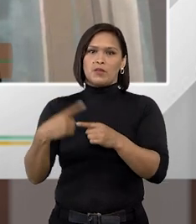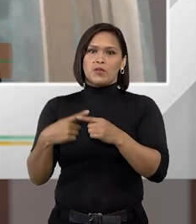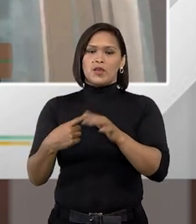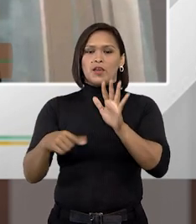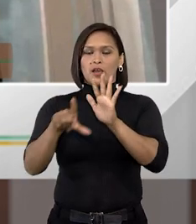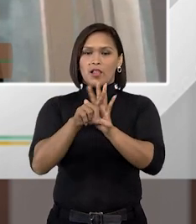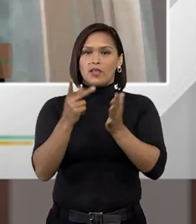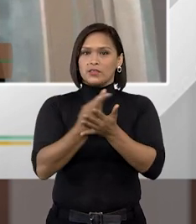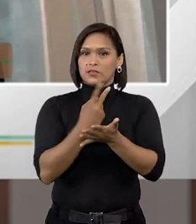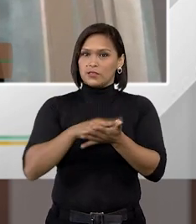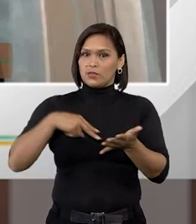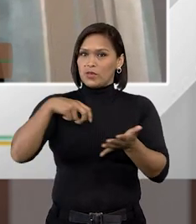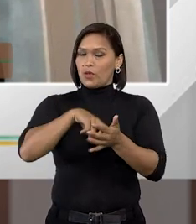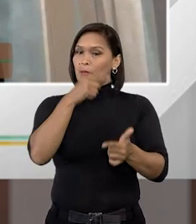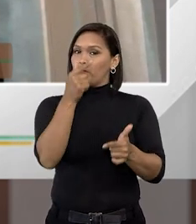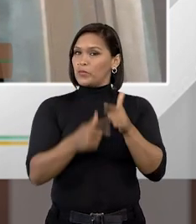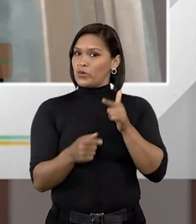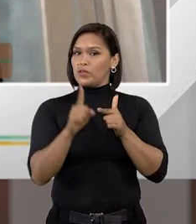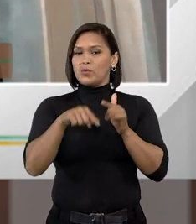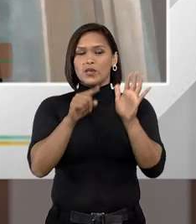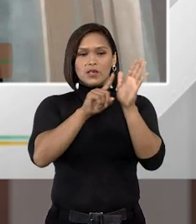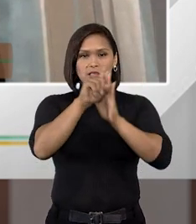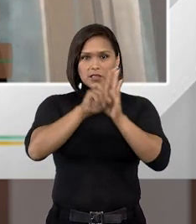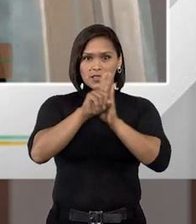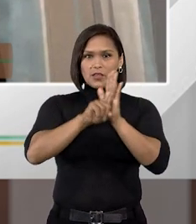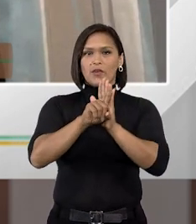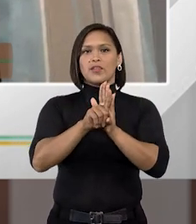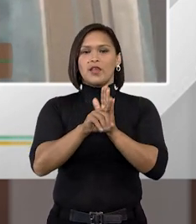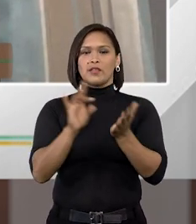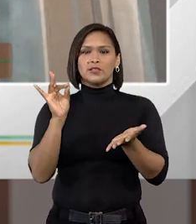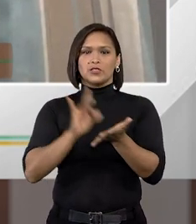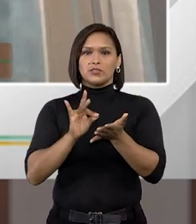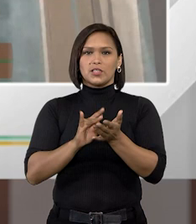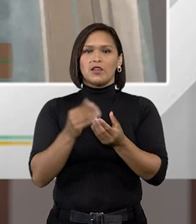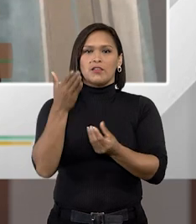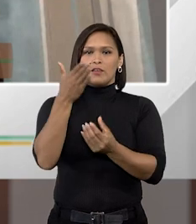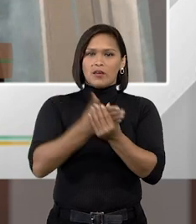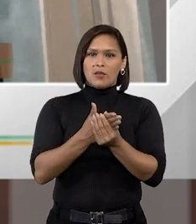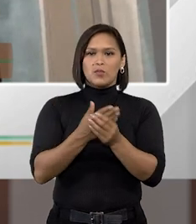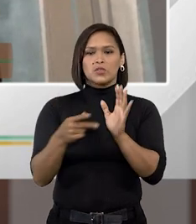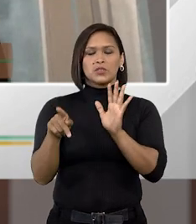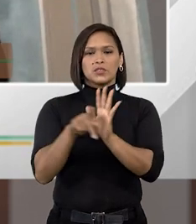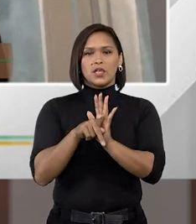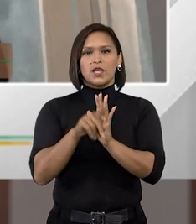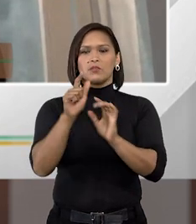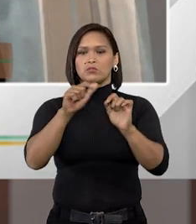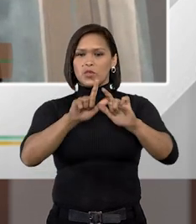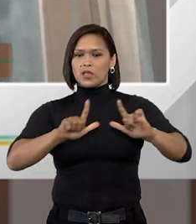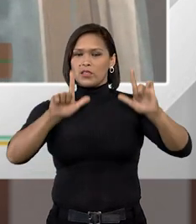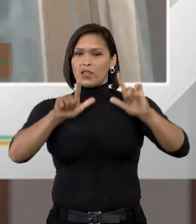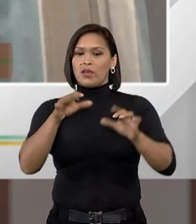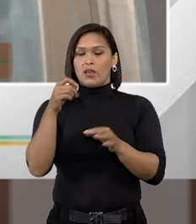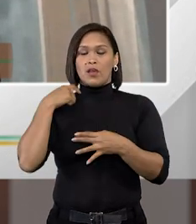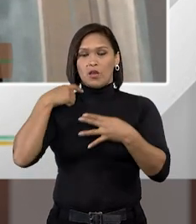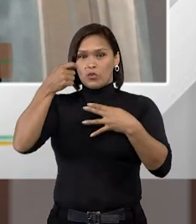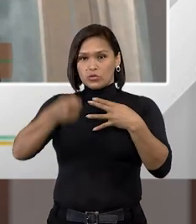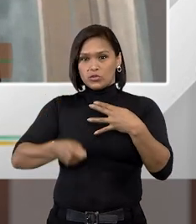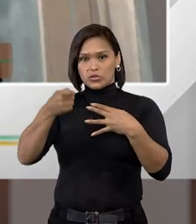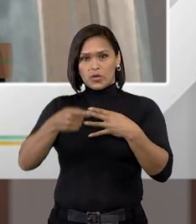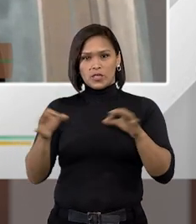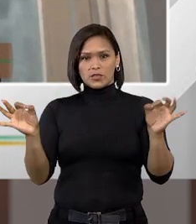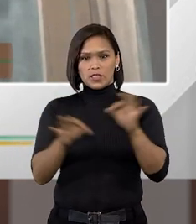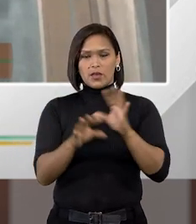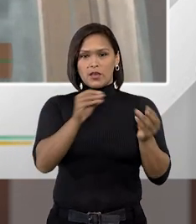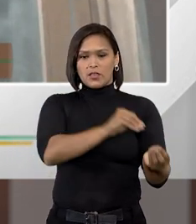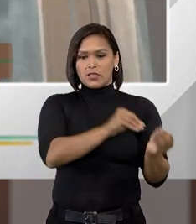pela lei de execução penal então em algumas análises fáticas alguns processos em tela os juízes eles acabam